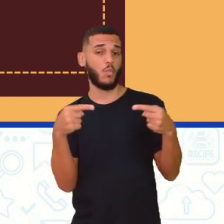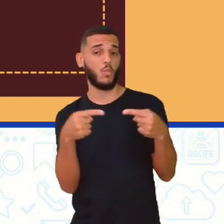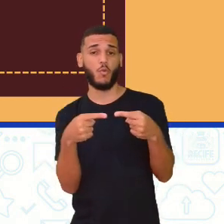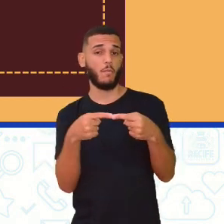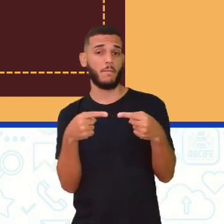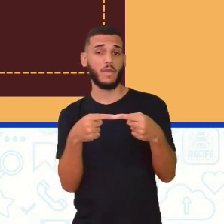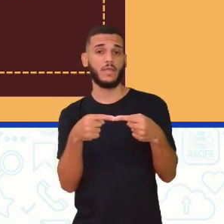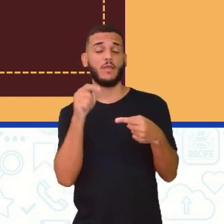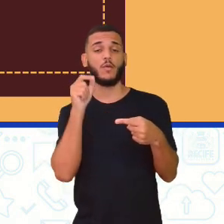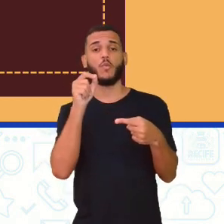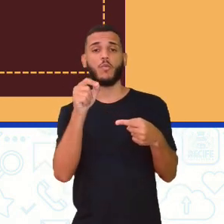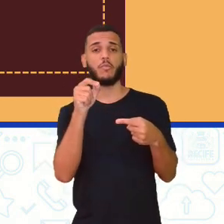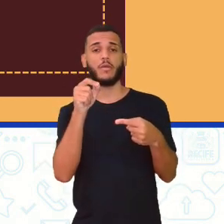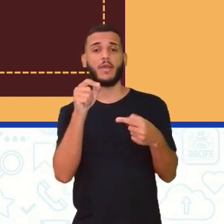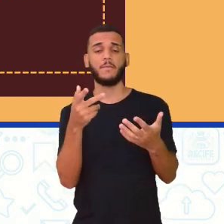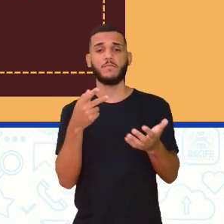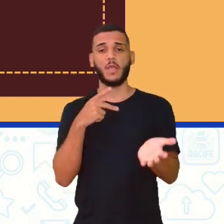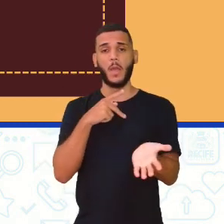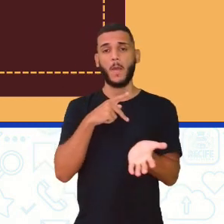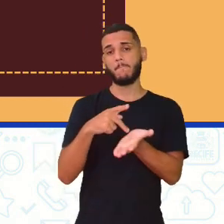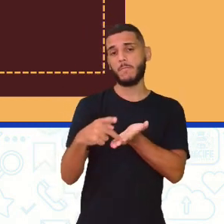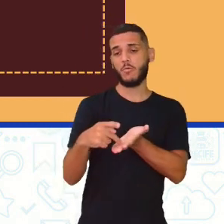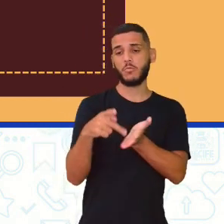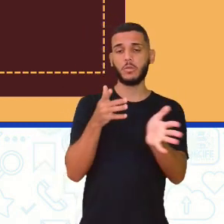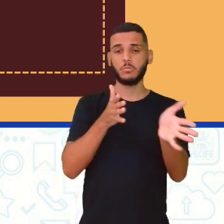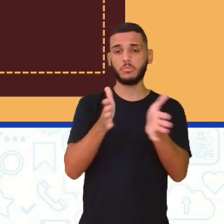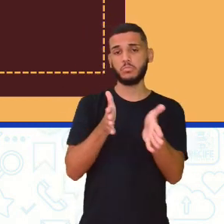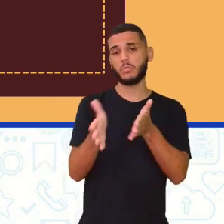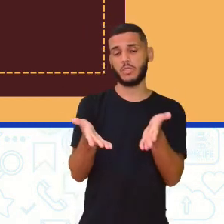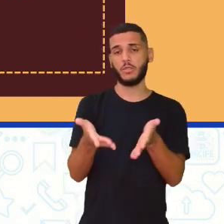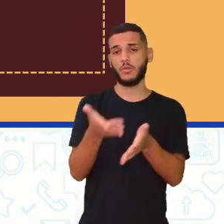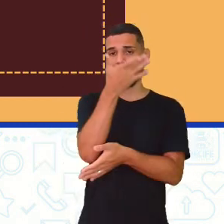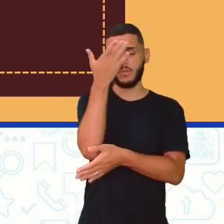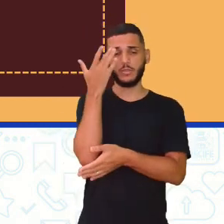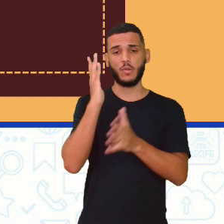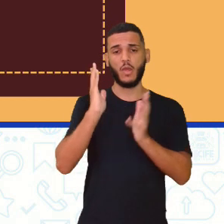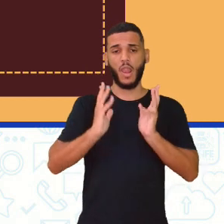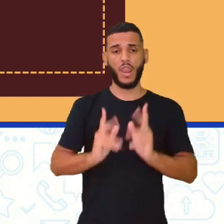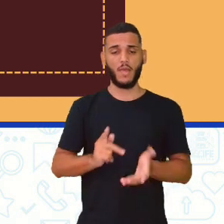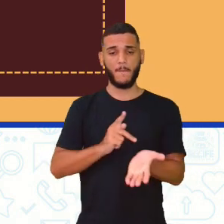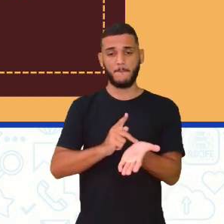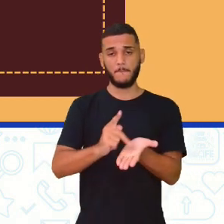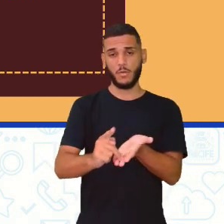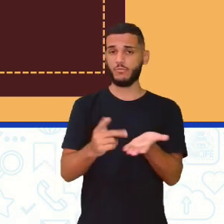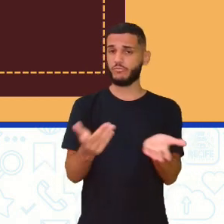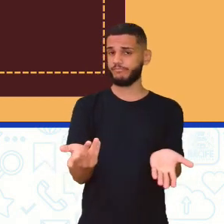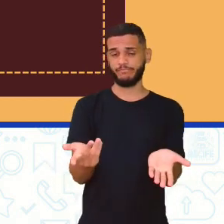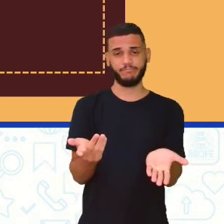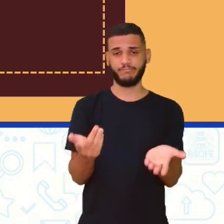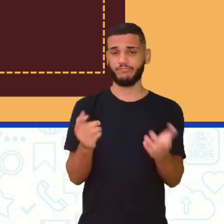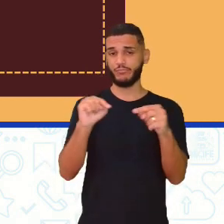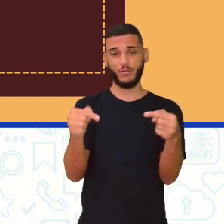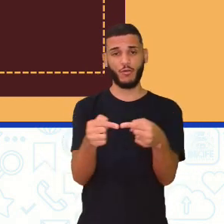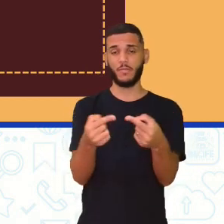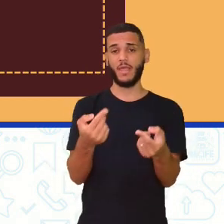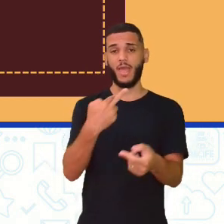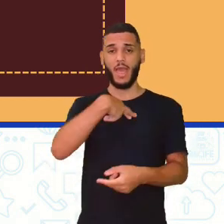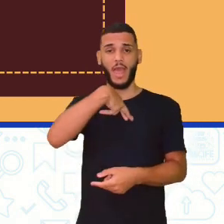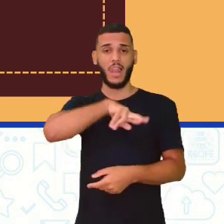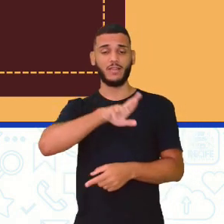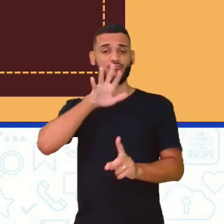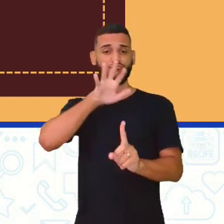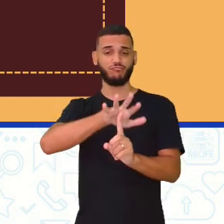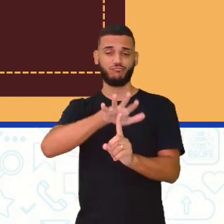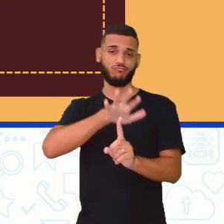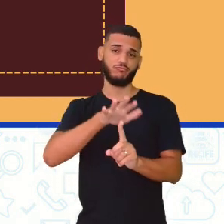ideais puritanos da época, né? Então, entravam em confronto, essa parte religiosa da